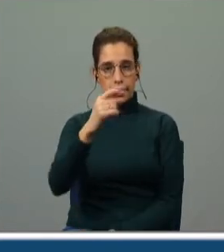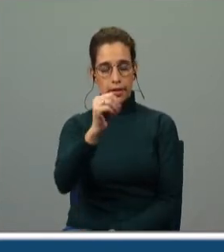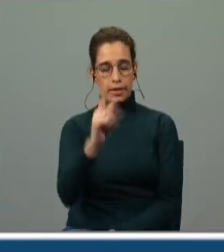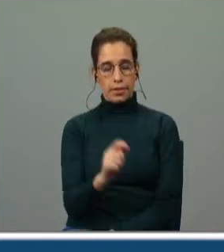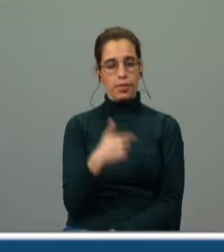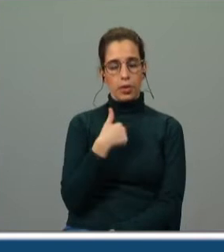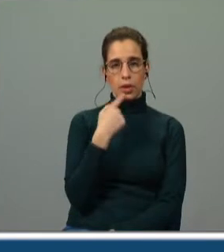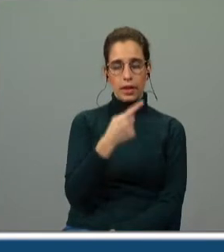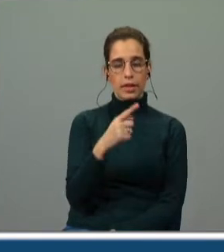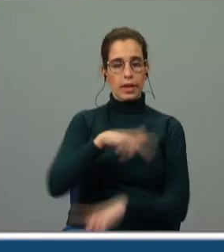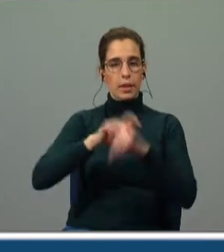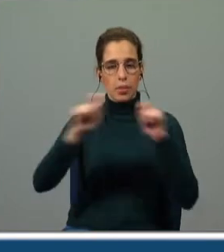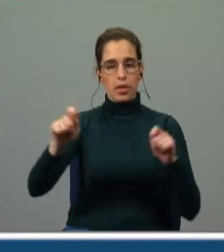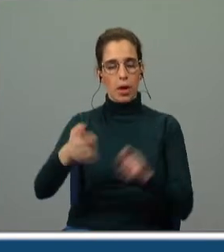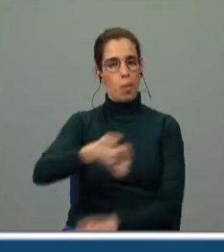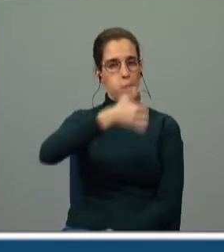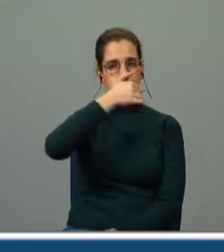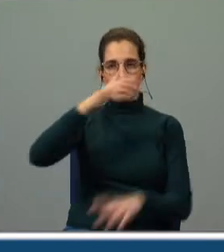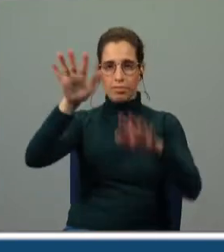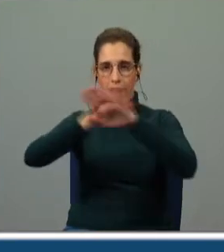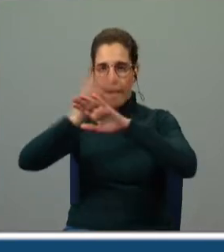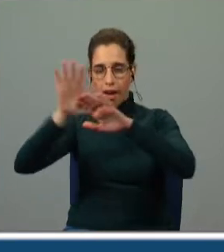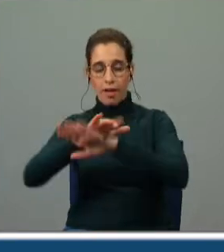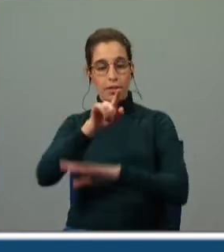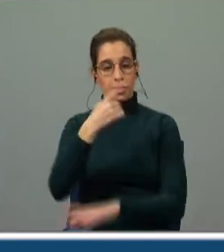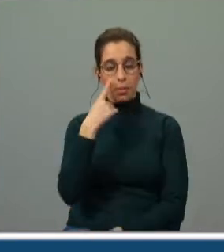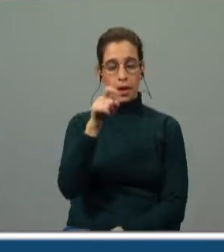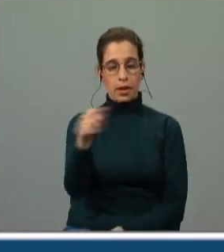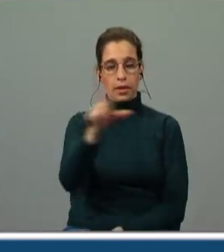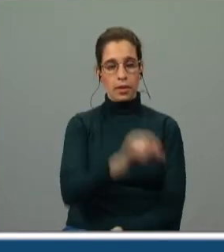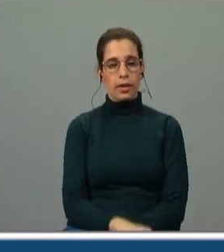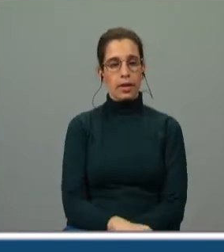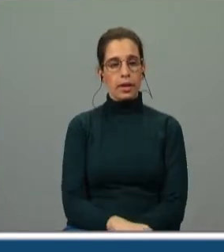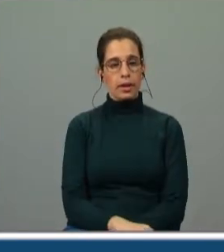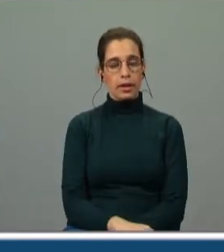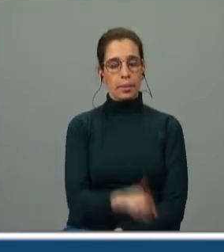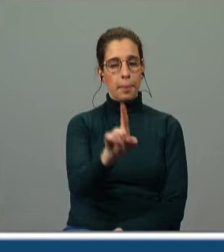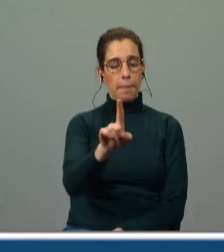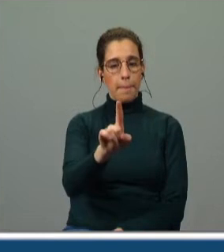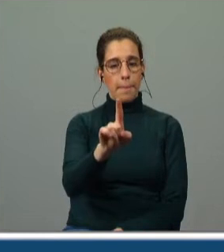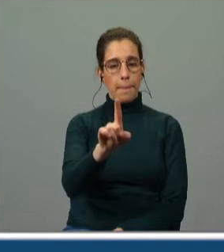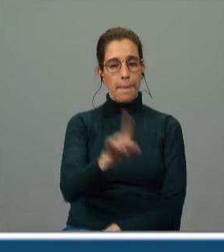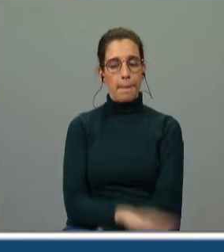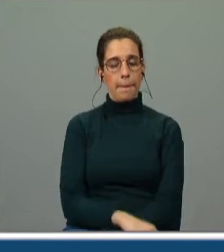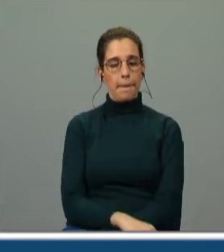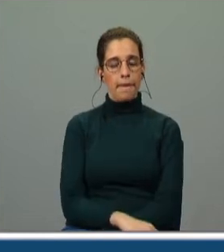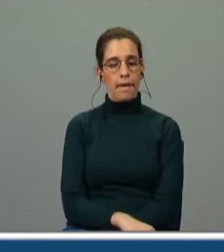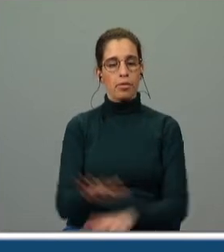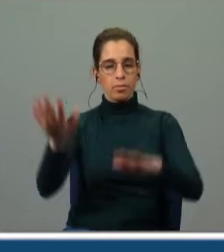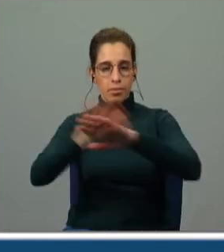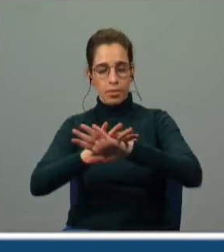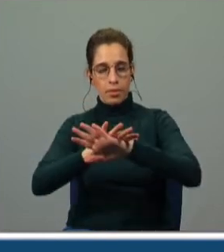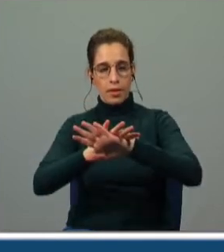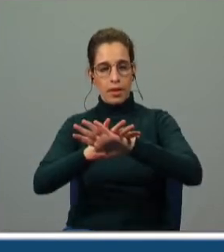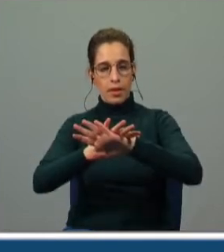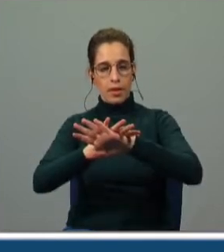eu disse que este episódio está cheio de contrastes e repara aqui também na sítia friona alíbia ardente o contraste